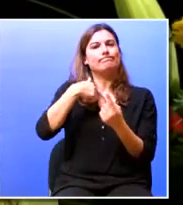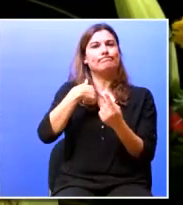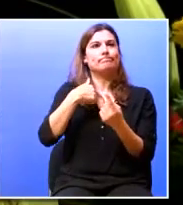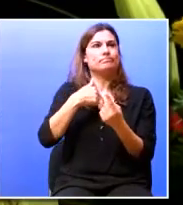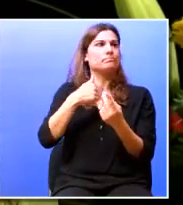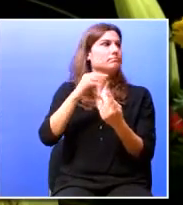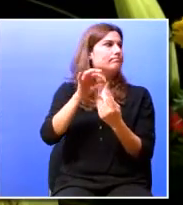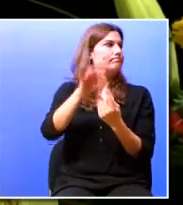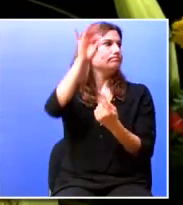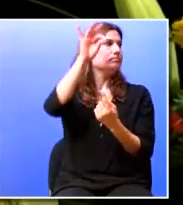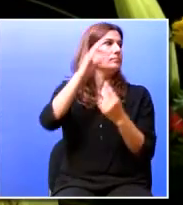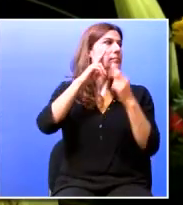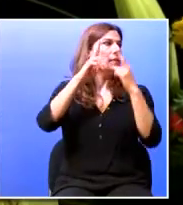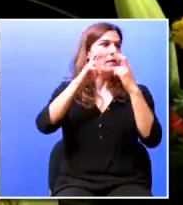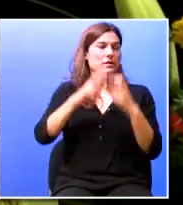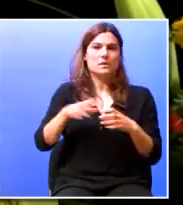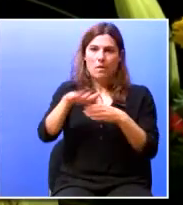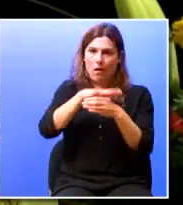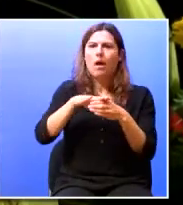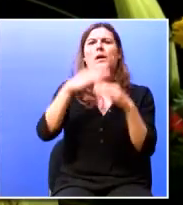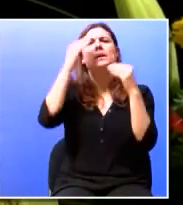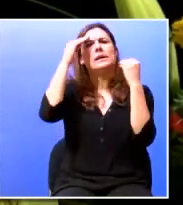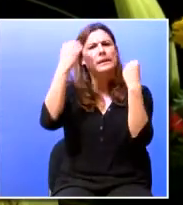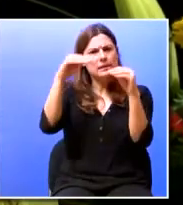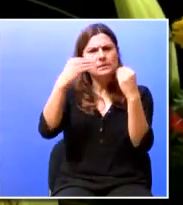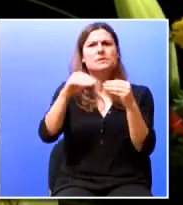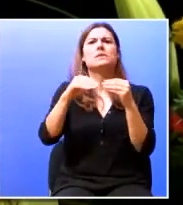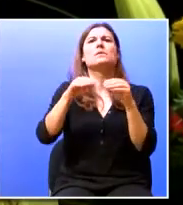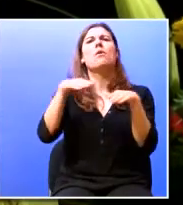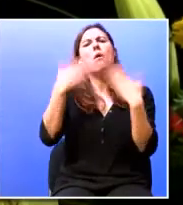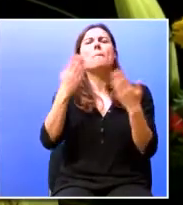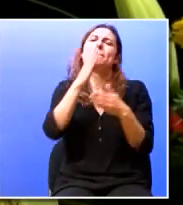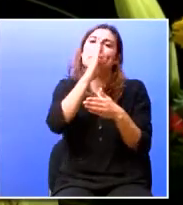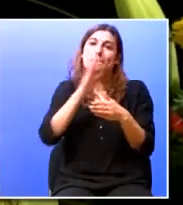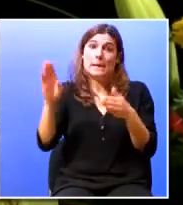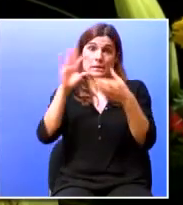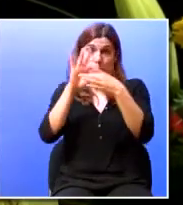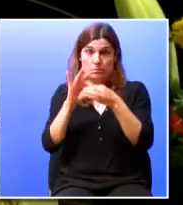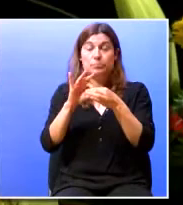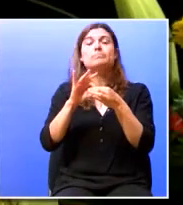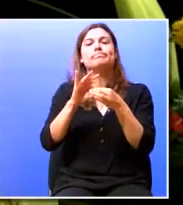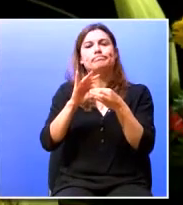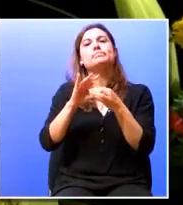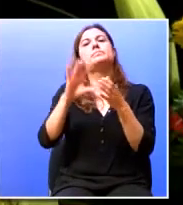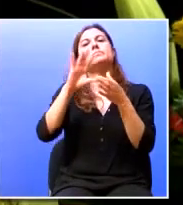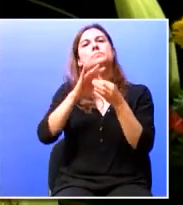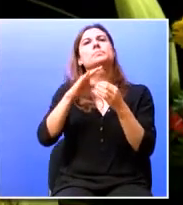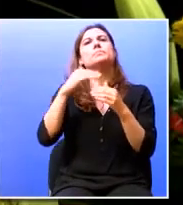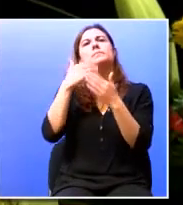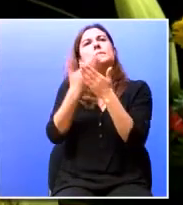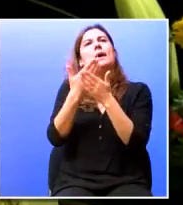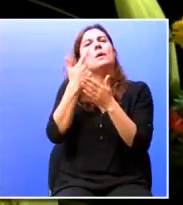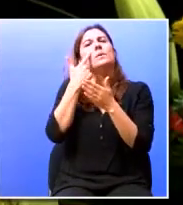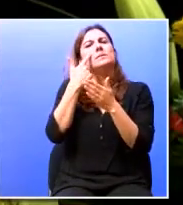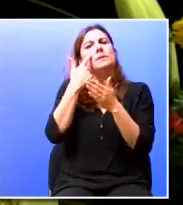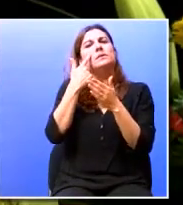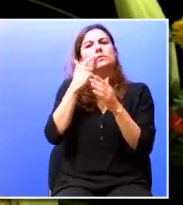de investigação, de ensino, de prática e de transferência de conhecimento.